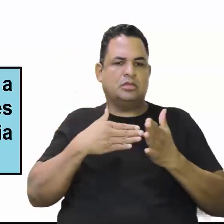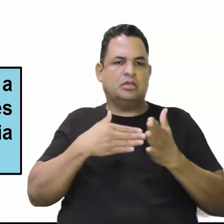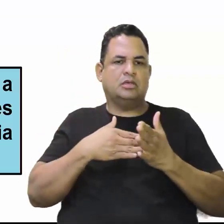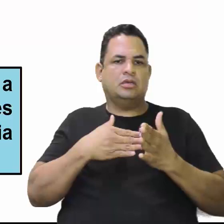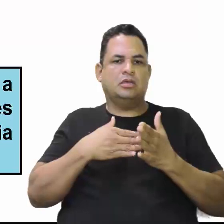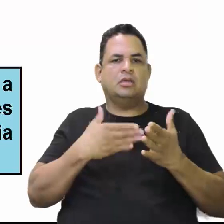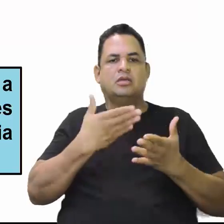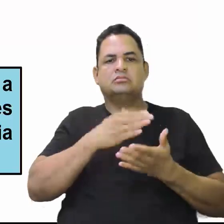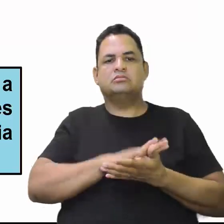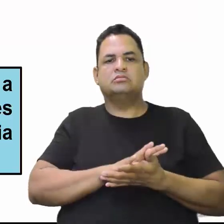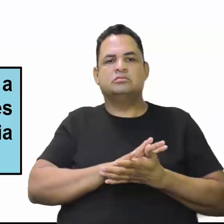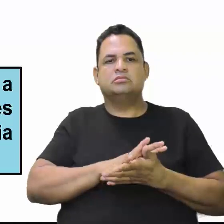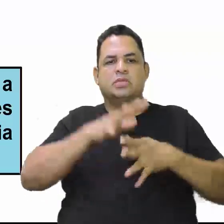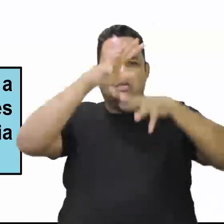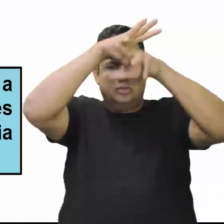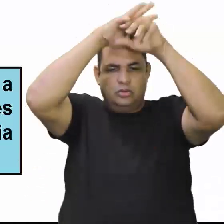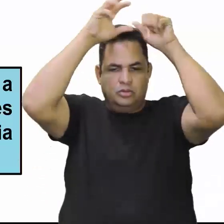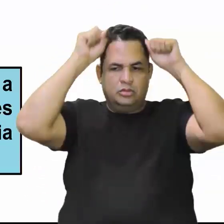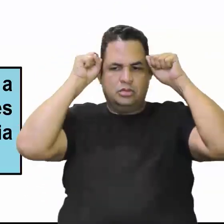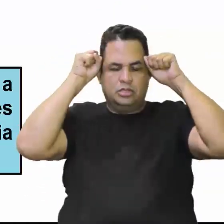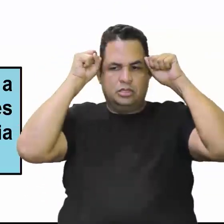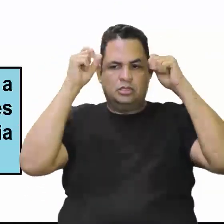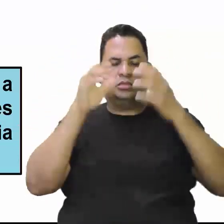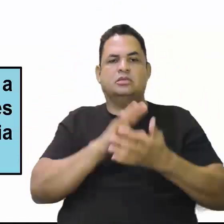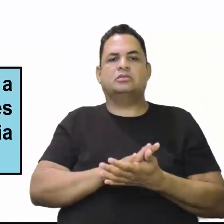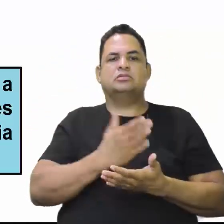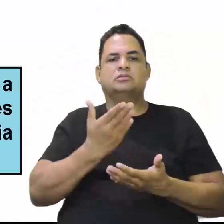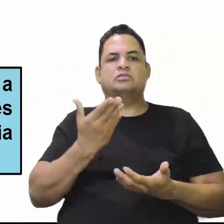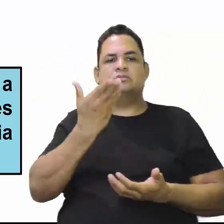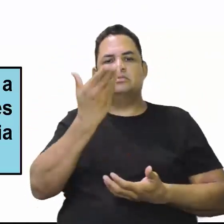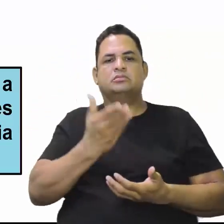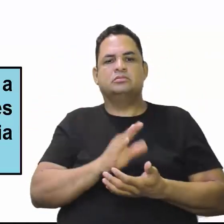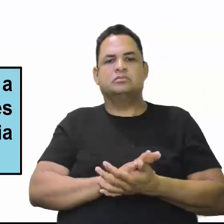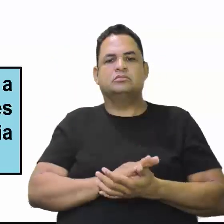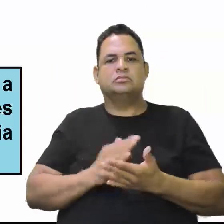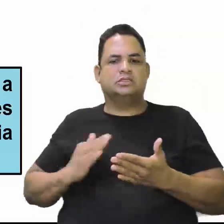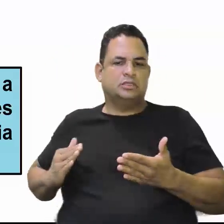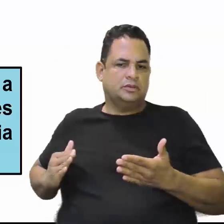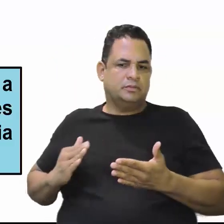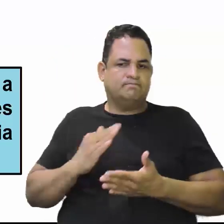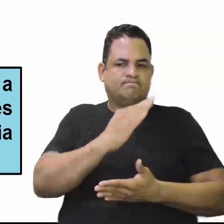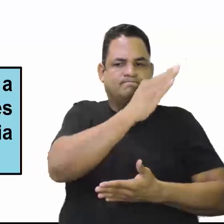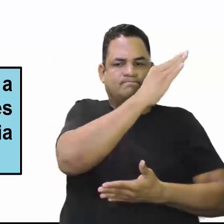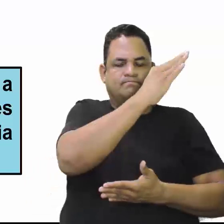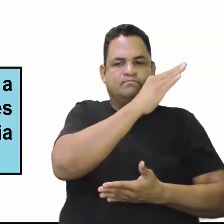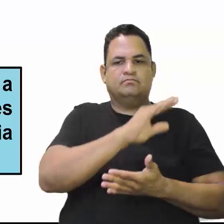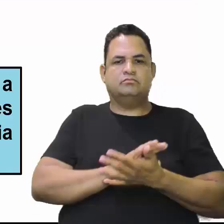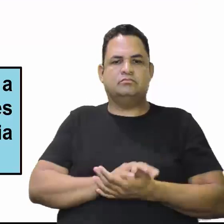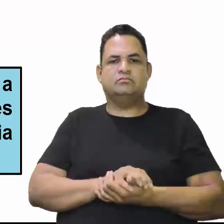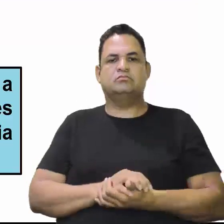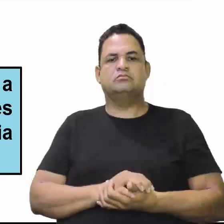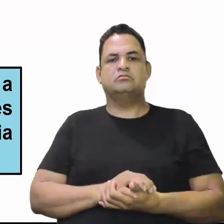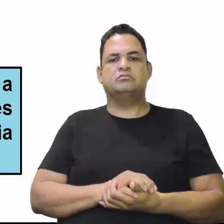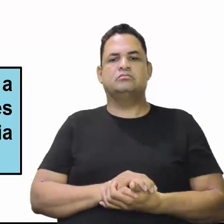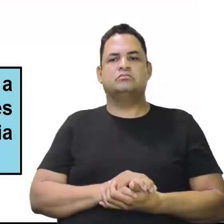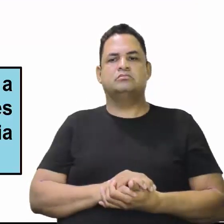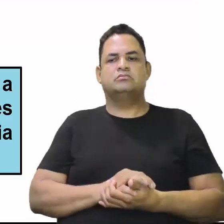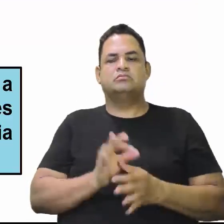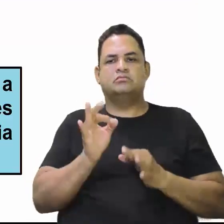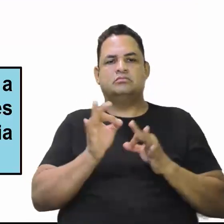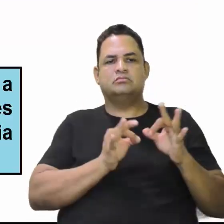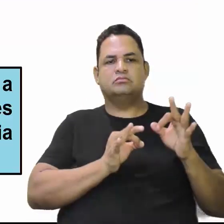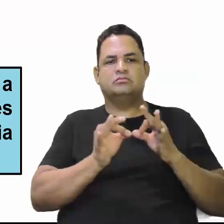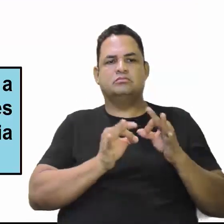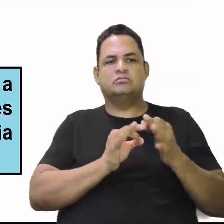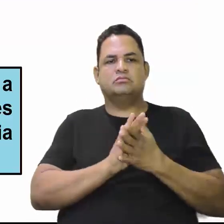que ela corta esse centro-sul do país aí. A construção da